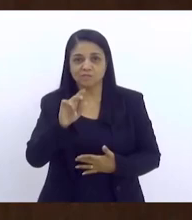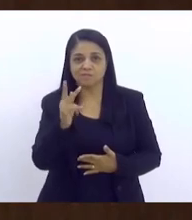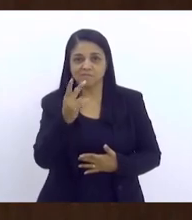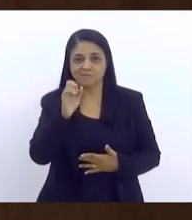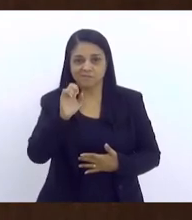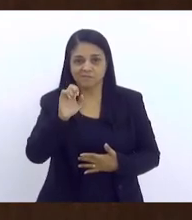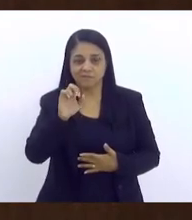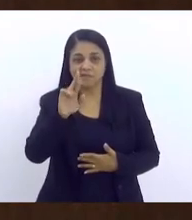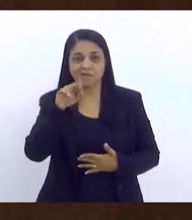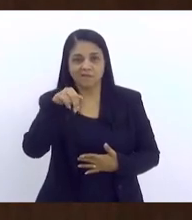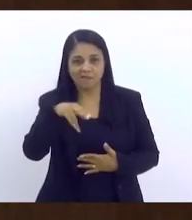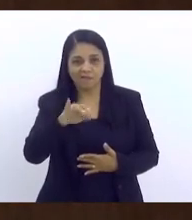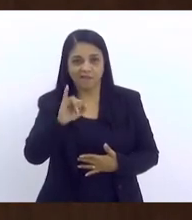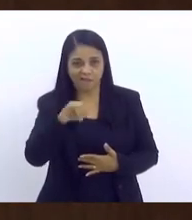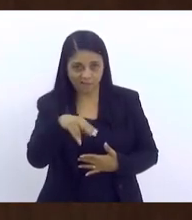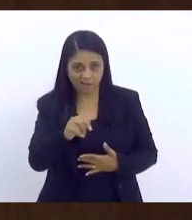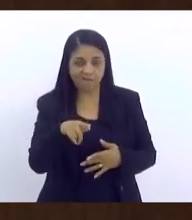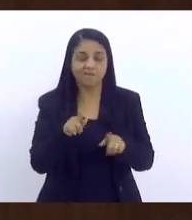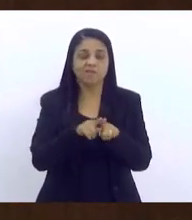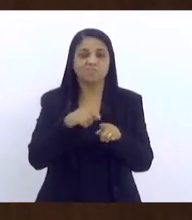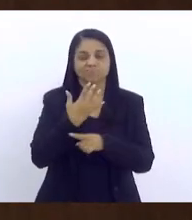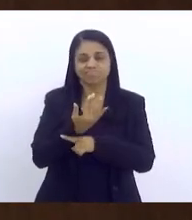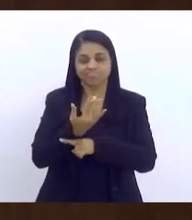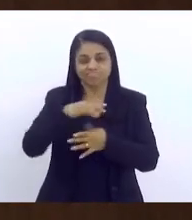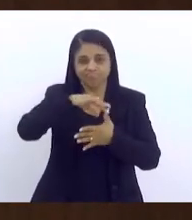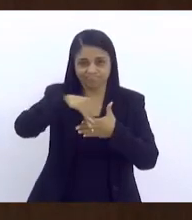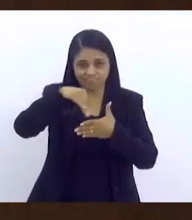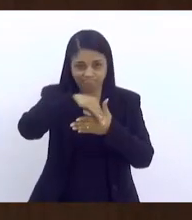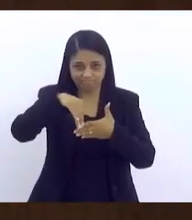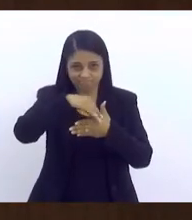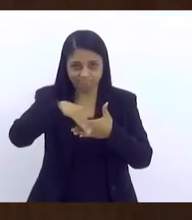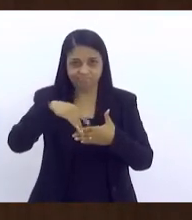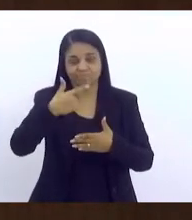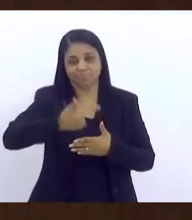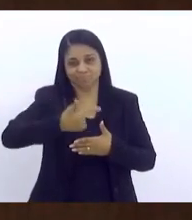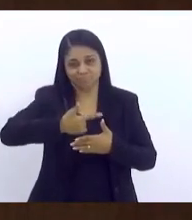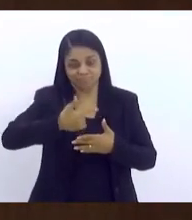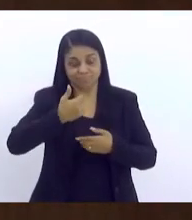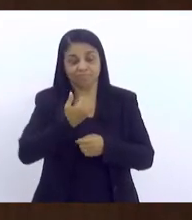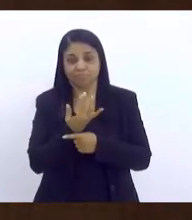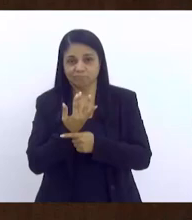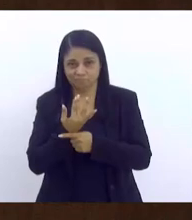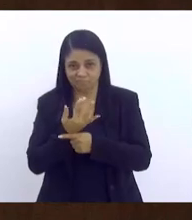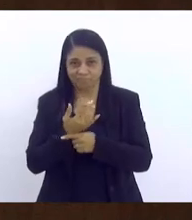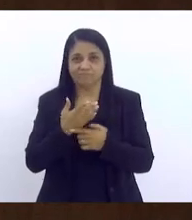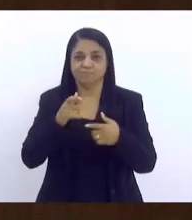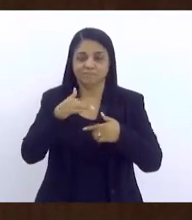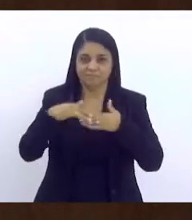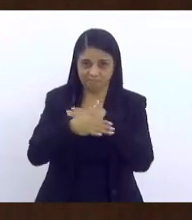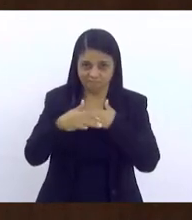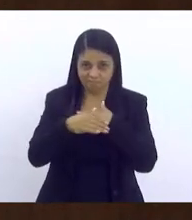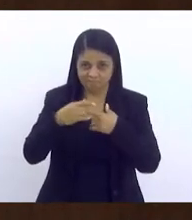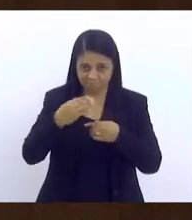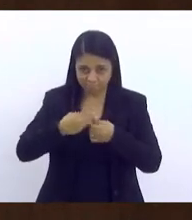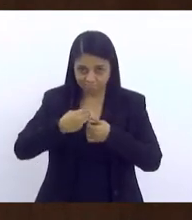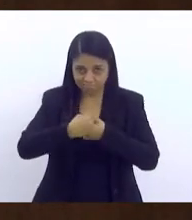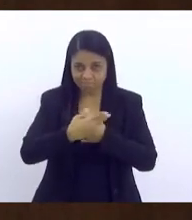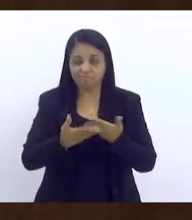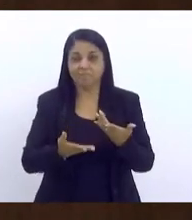tutelar do Sexto Conselho de Duque de Caxias. Bom, eu queria fazer uma colocação que